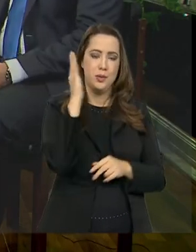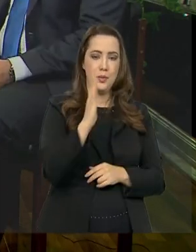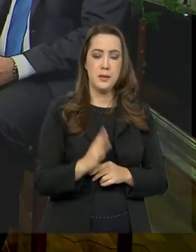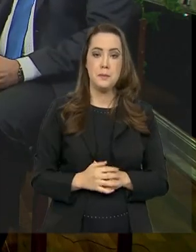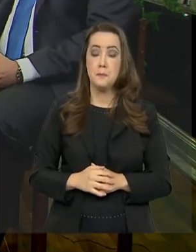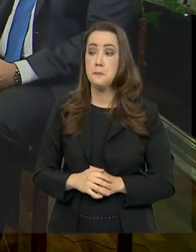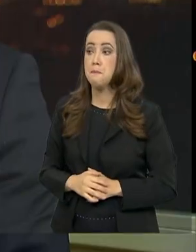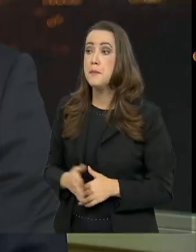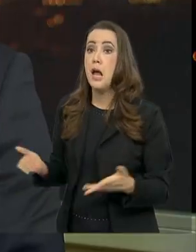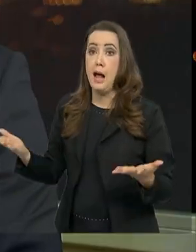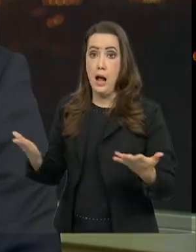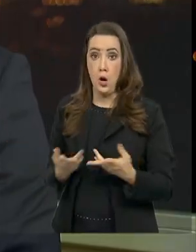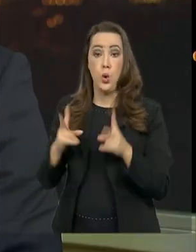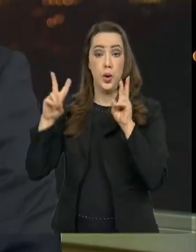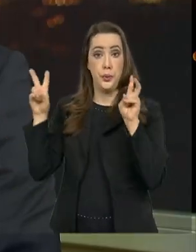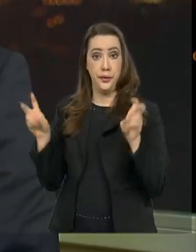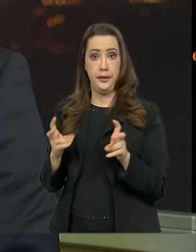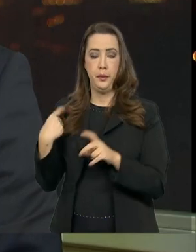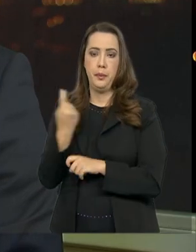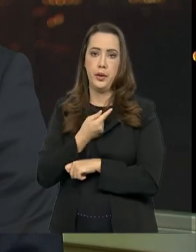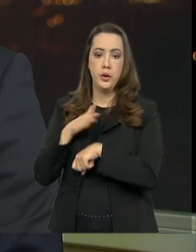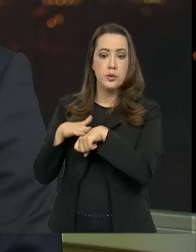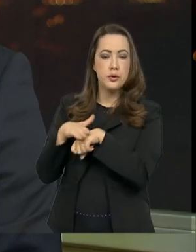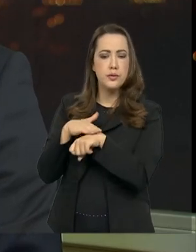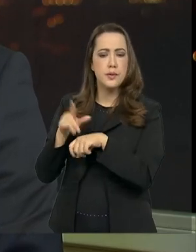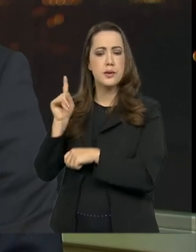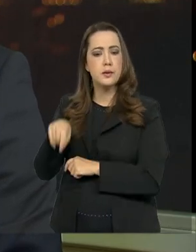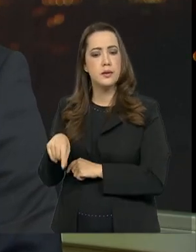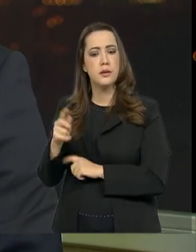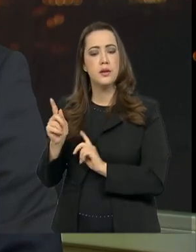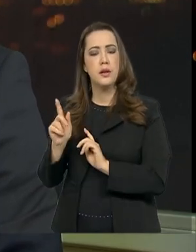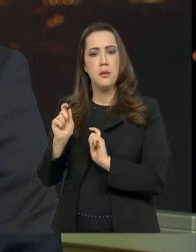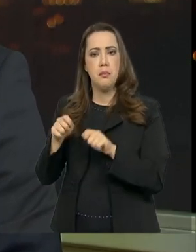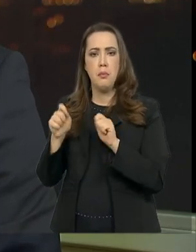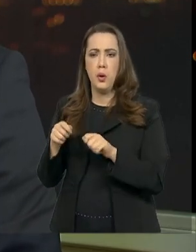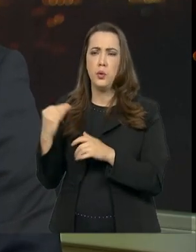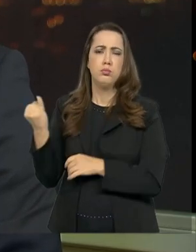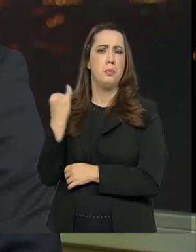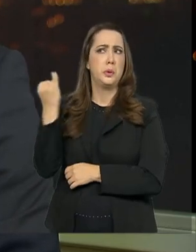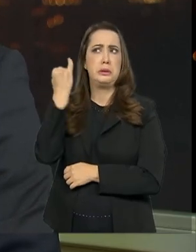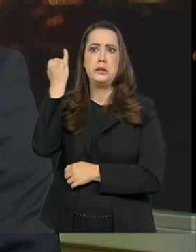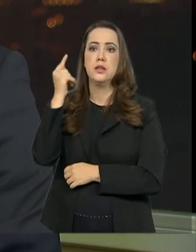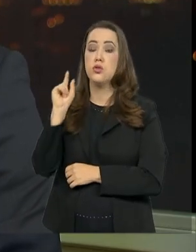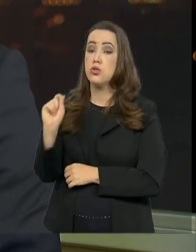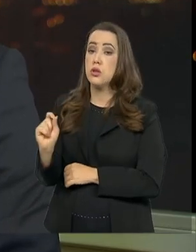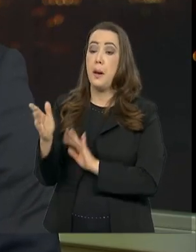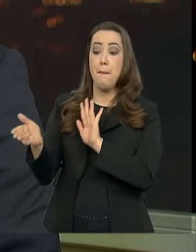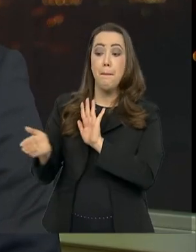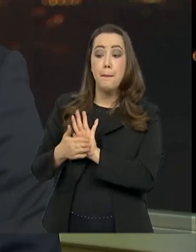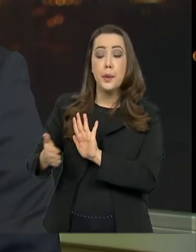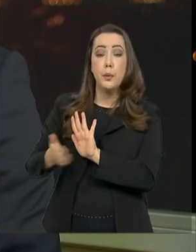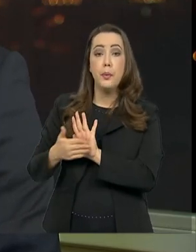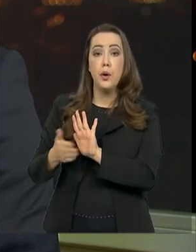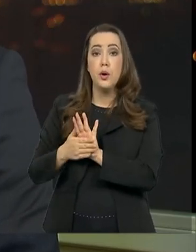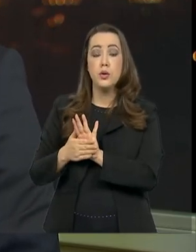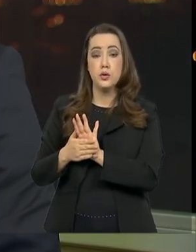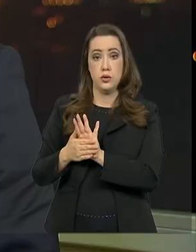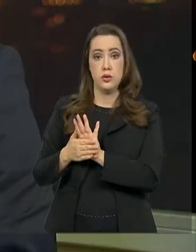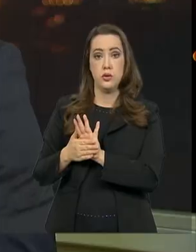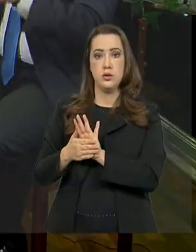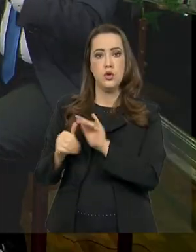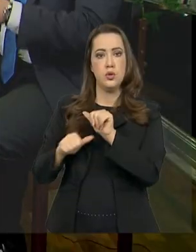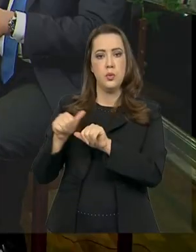trazer um tema aqui para a nossa conversa, que é um tema que considero de extrema relevância, que é a proposta de reforma